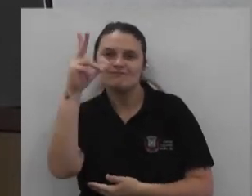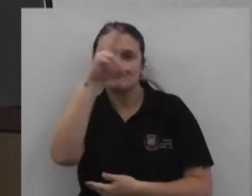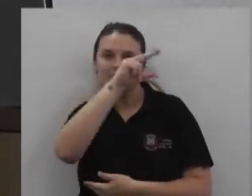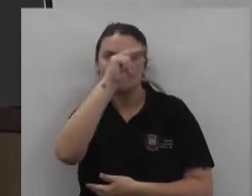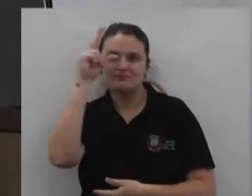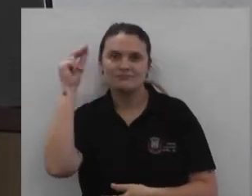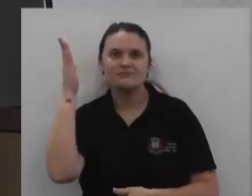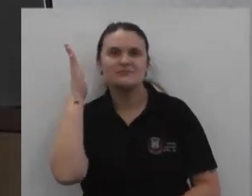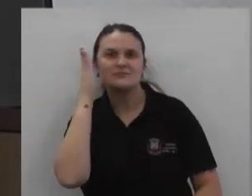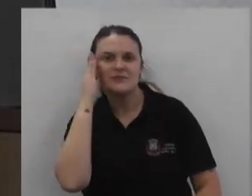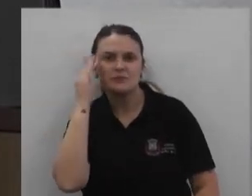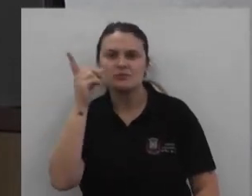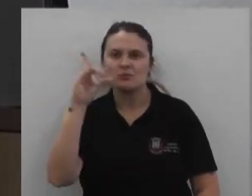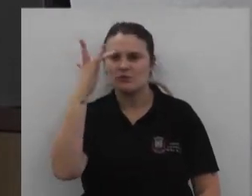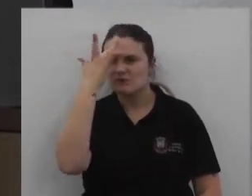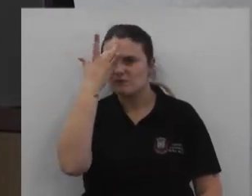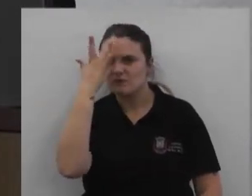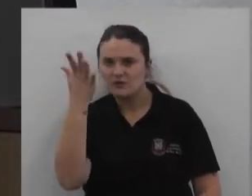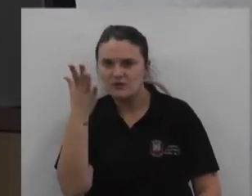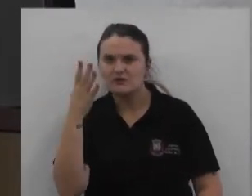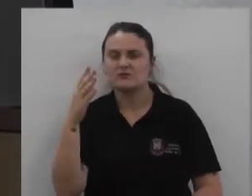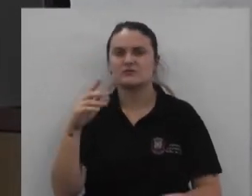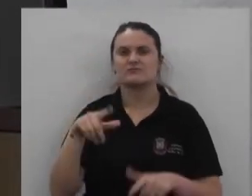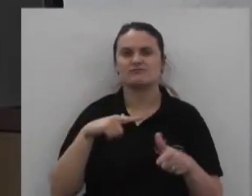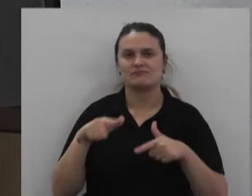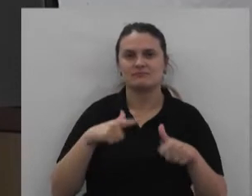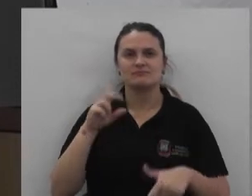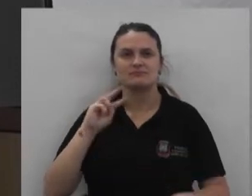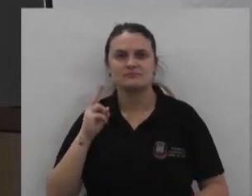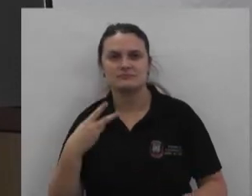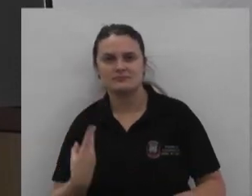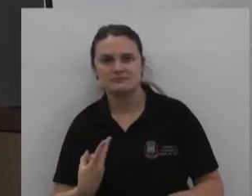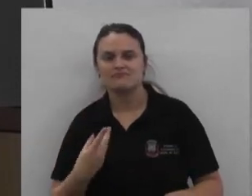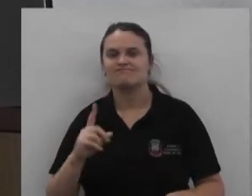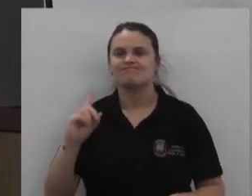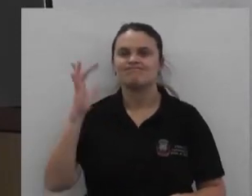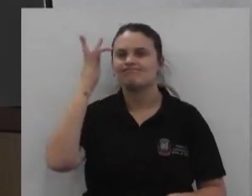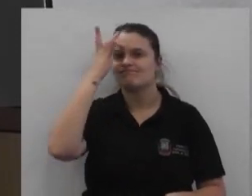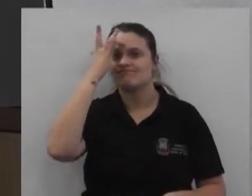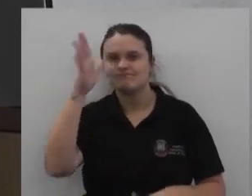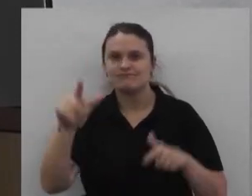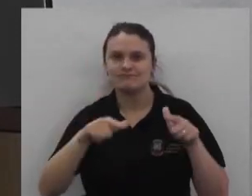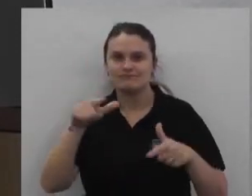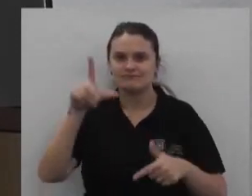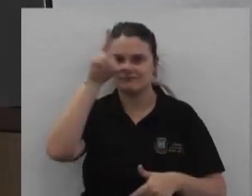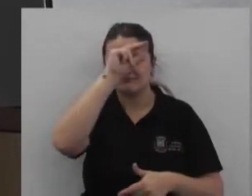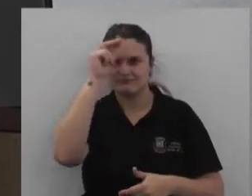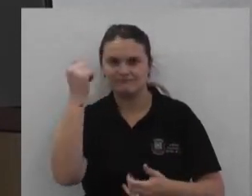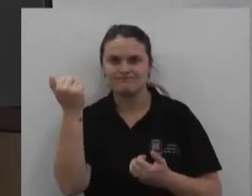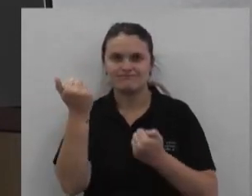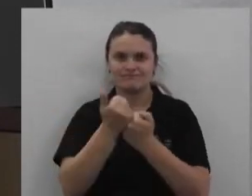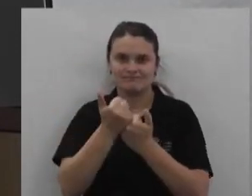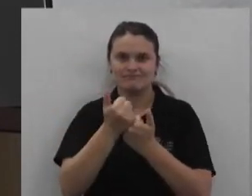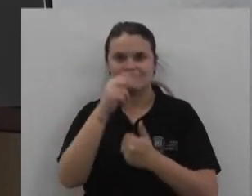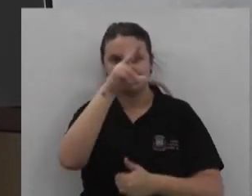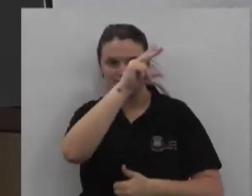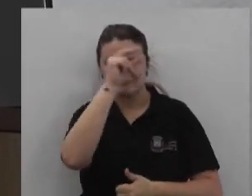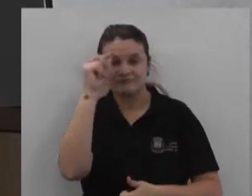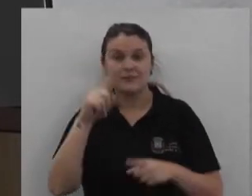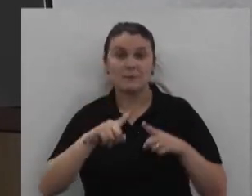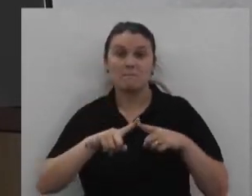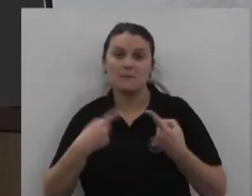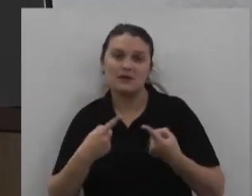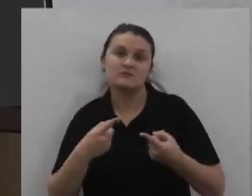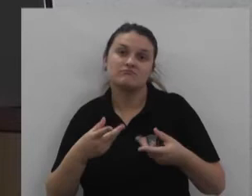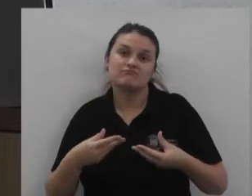executivo Sabe que não é fácil Você ser vereador Não é fácil Você ser prefeito Ser vice-prefeito Mas a